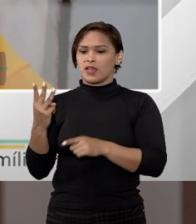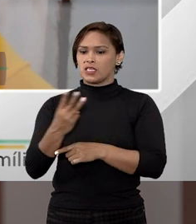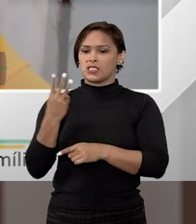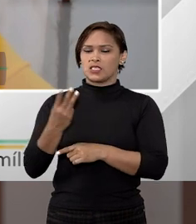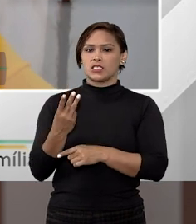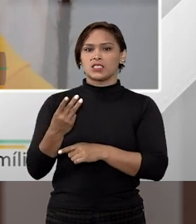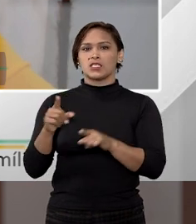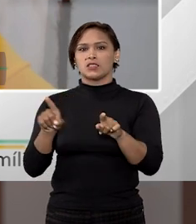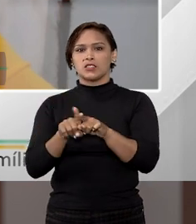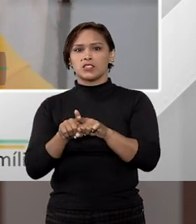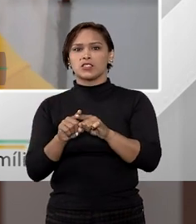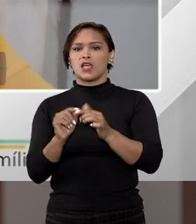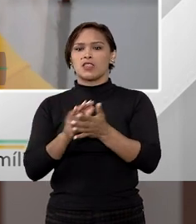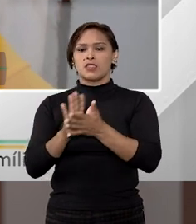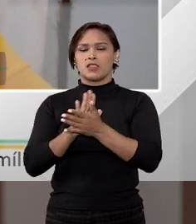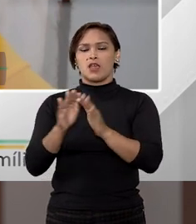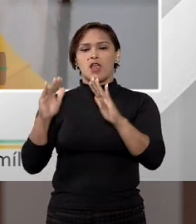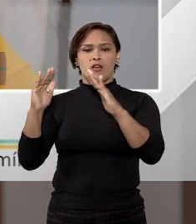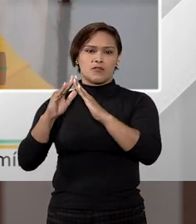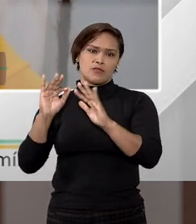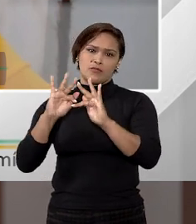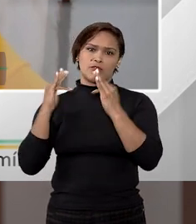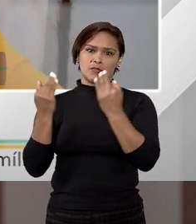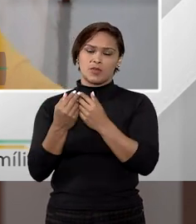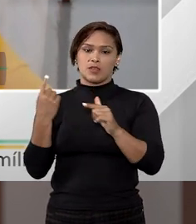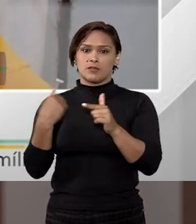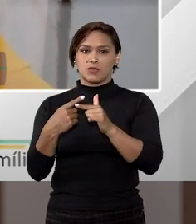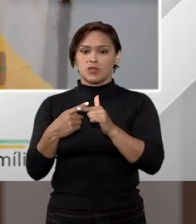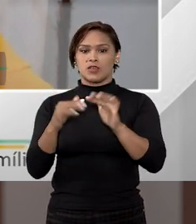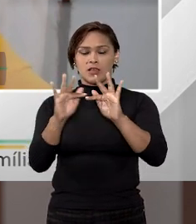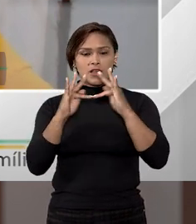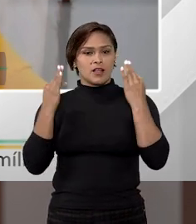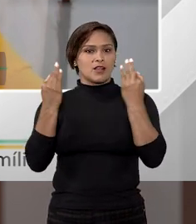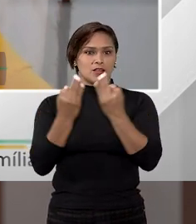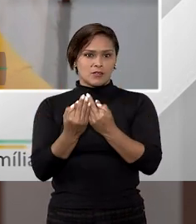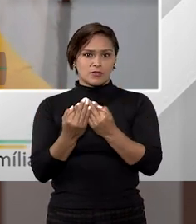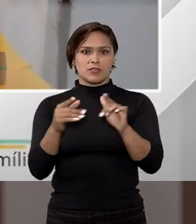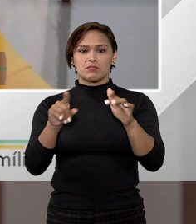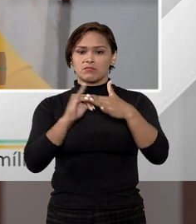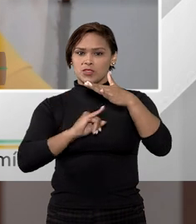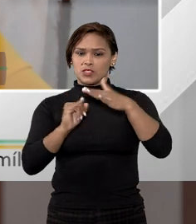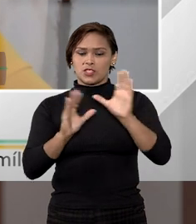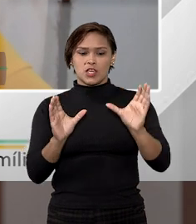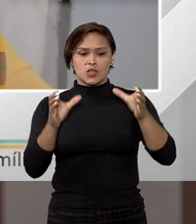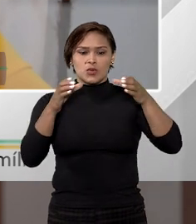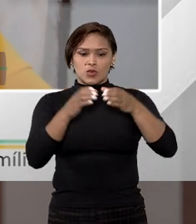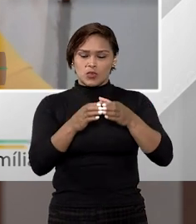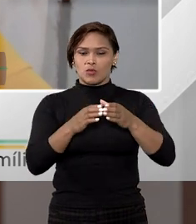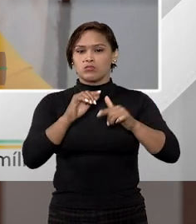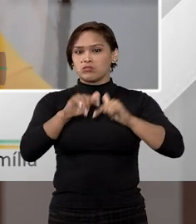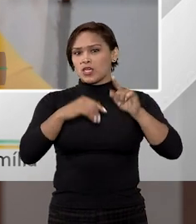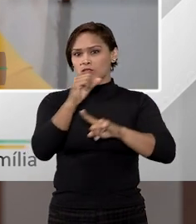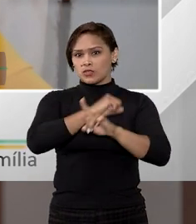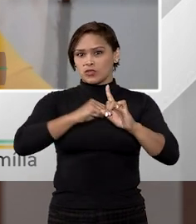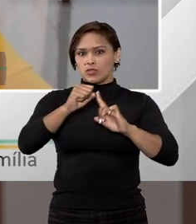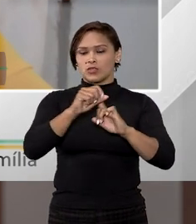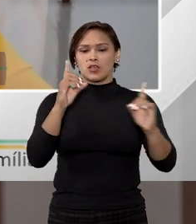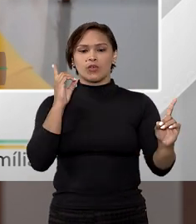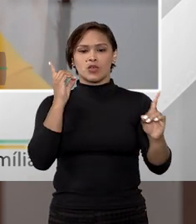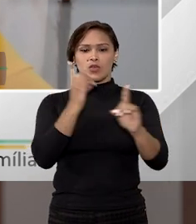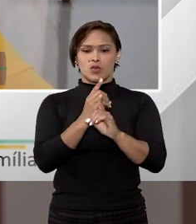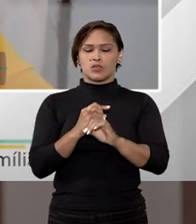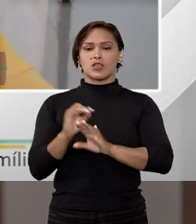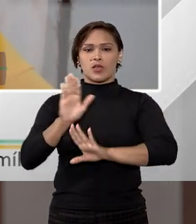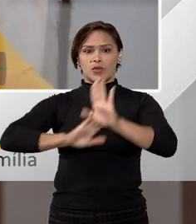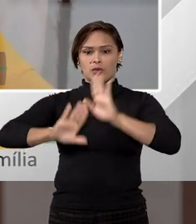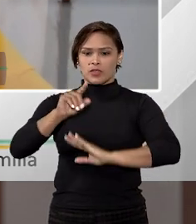não descaracteriza de nenhuma forma o bem de família, até porque a entidade familiar e o grande núcleo dele, a função social dele, encontra-se